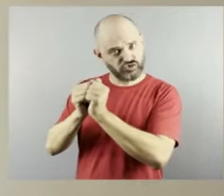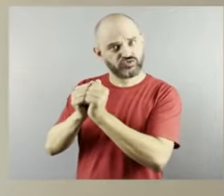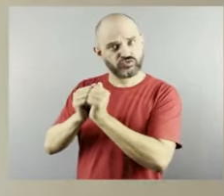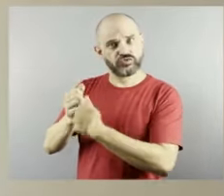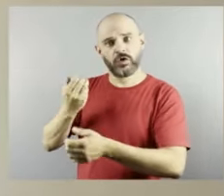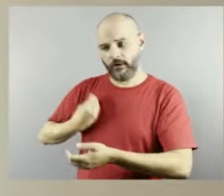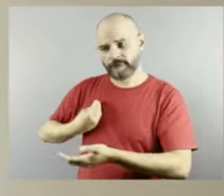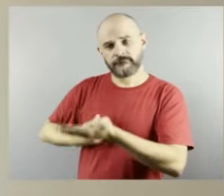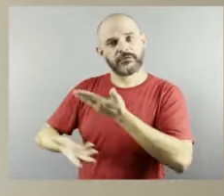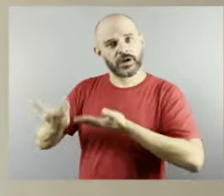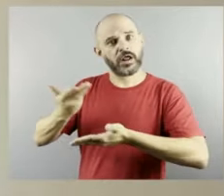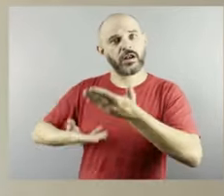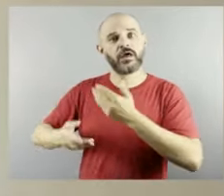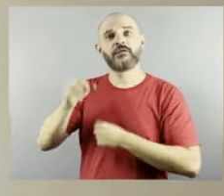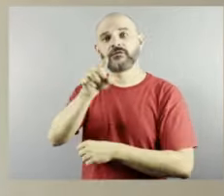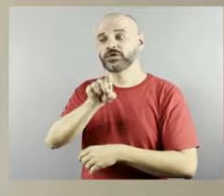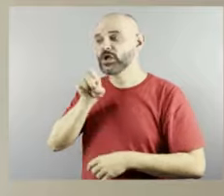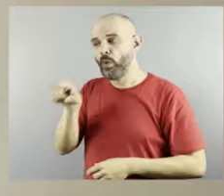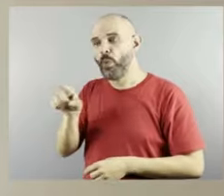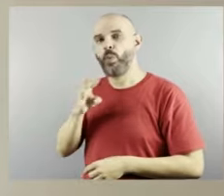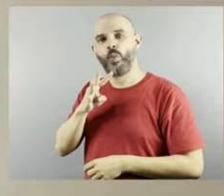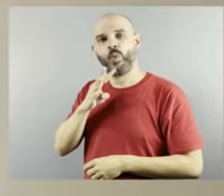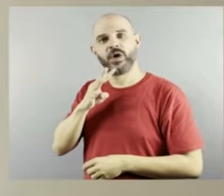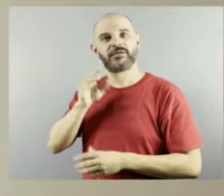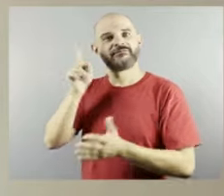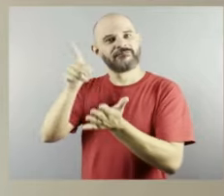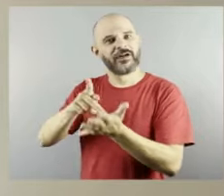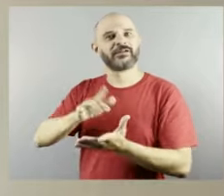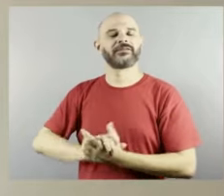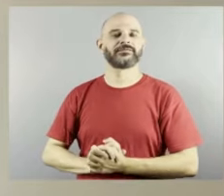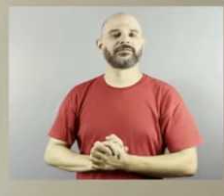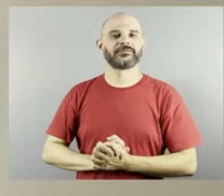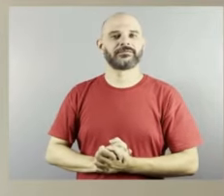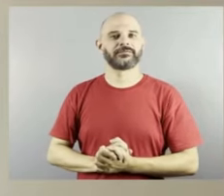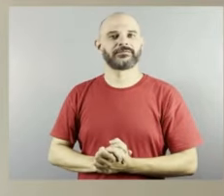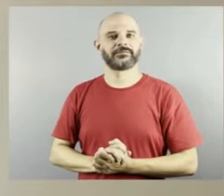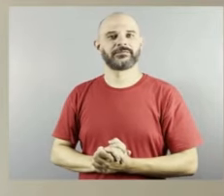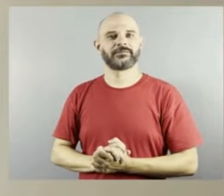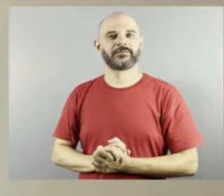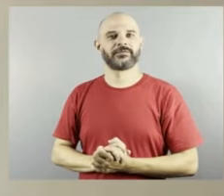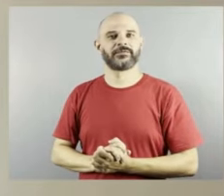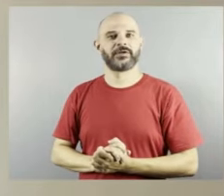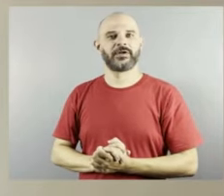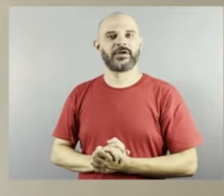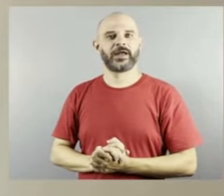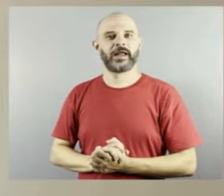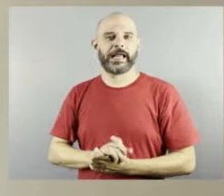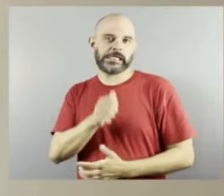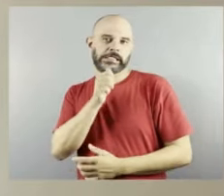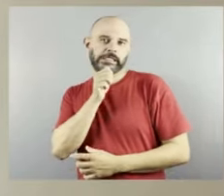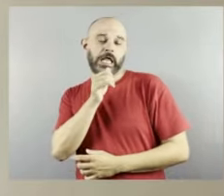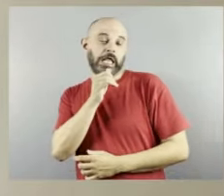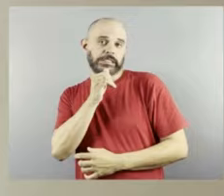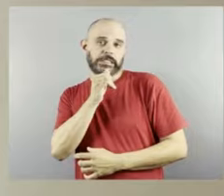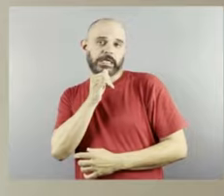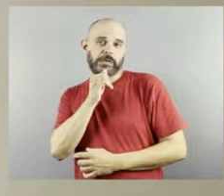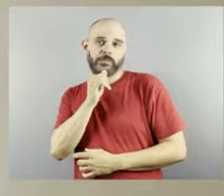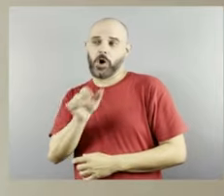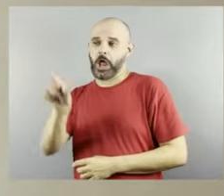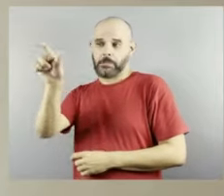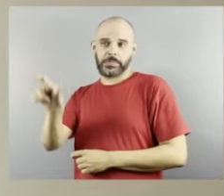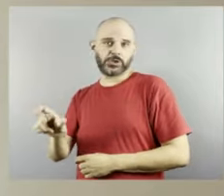você não você não conhece uma pessoa se você não realmente não não estiver